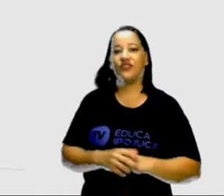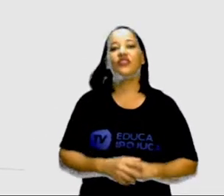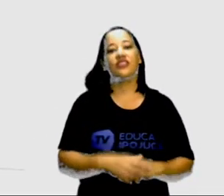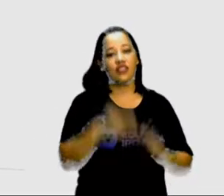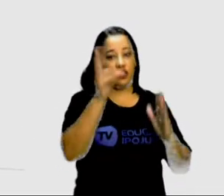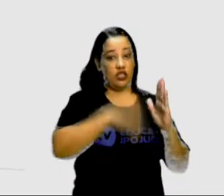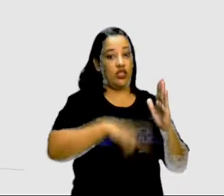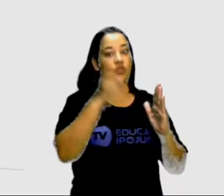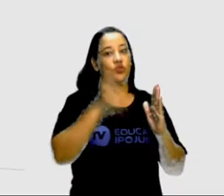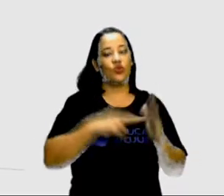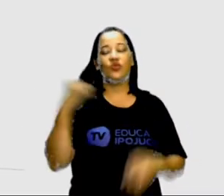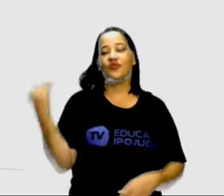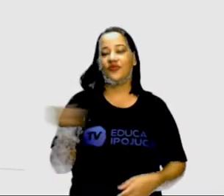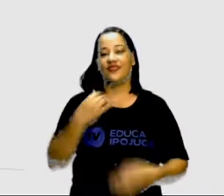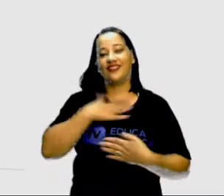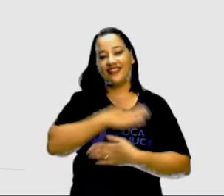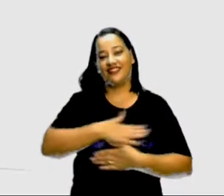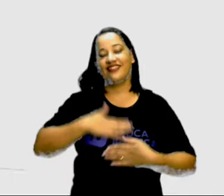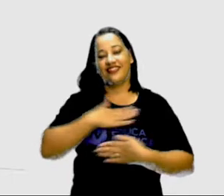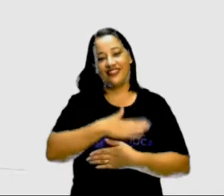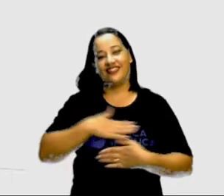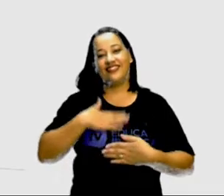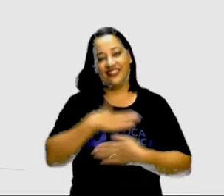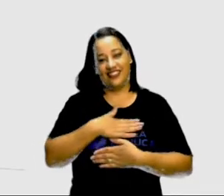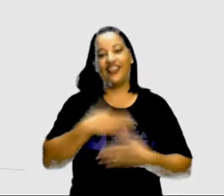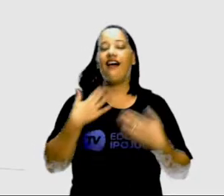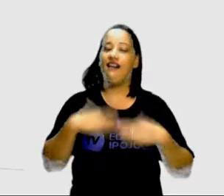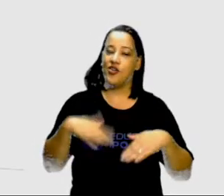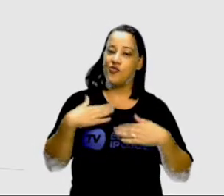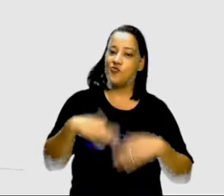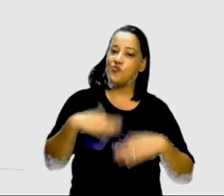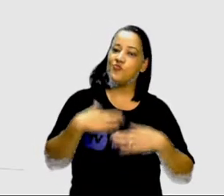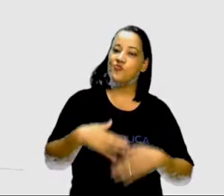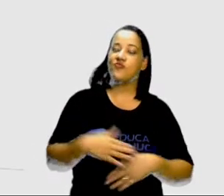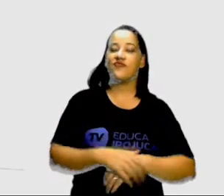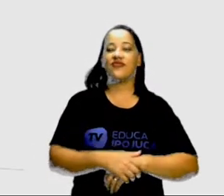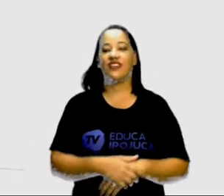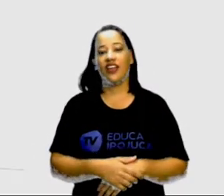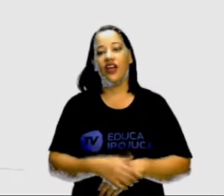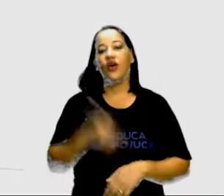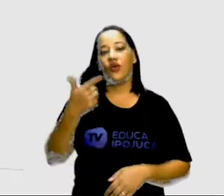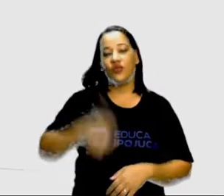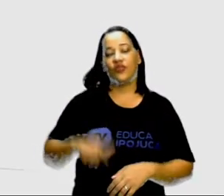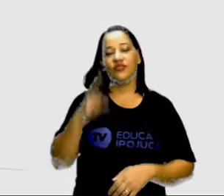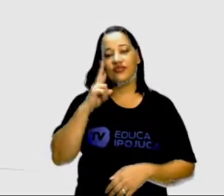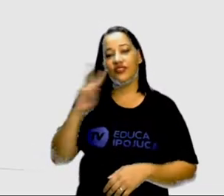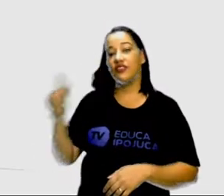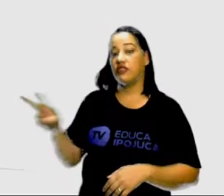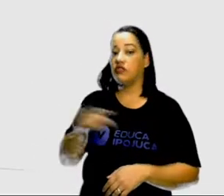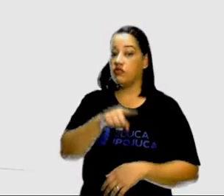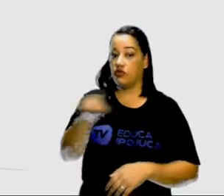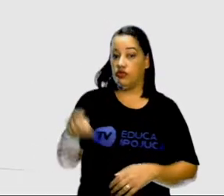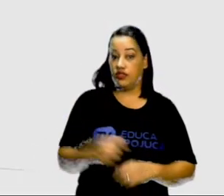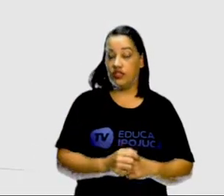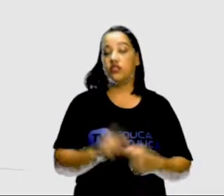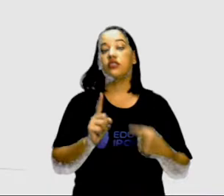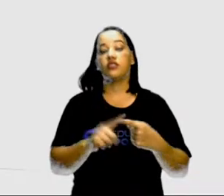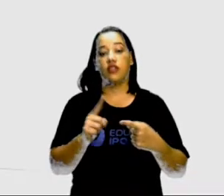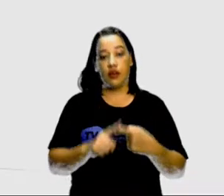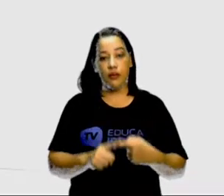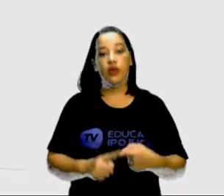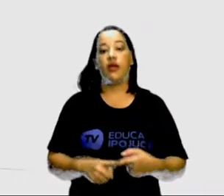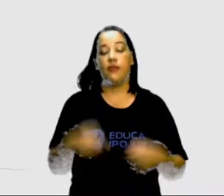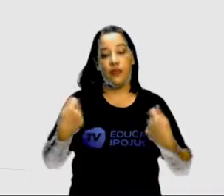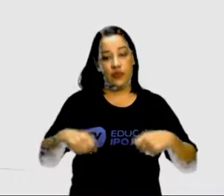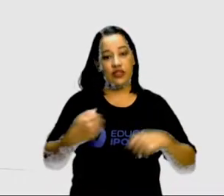essa leitura que é super gostosa e tranquila de se fazer. E trazendo mais uma ressalva para vocês, que vocês trabalhem a entonação